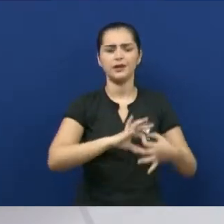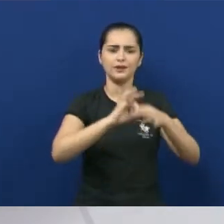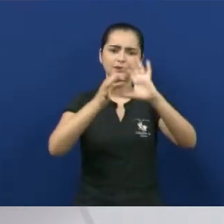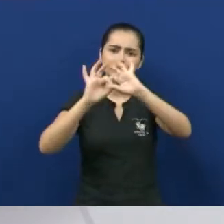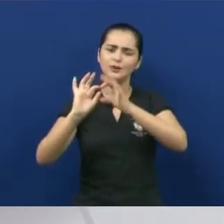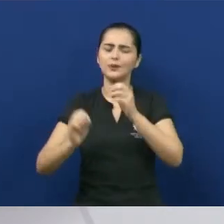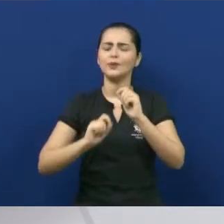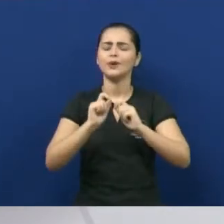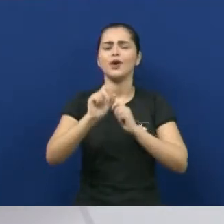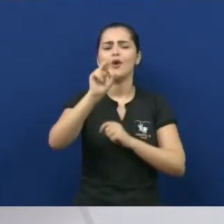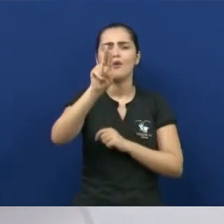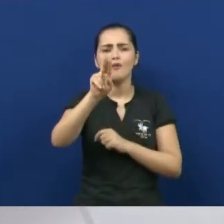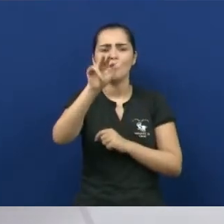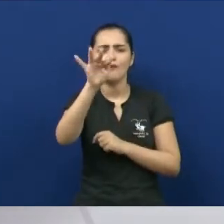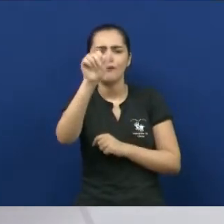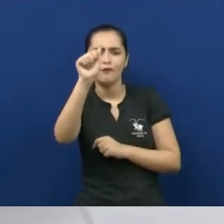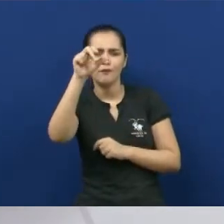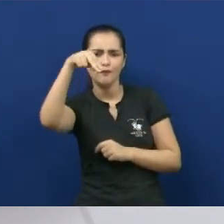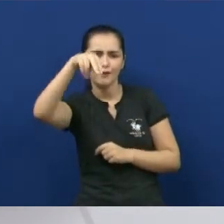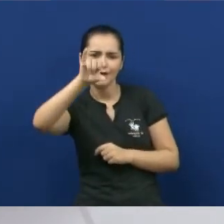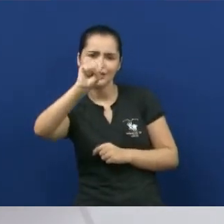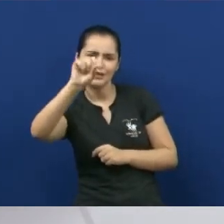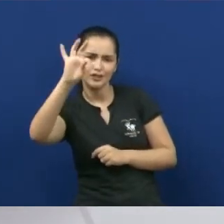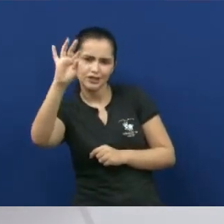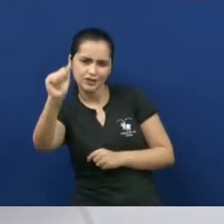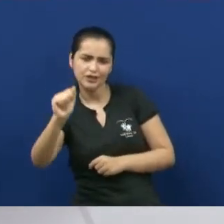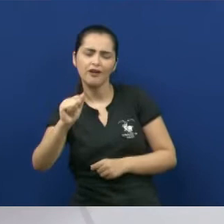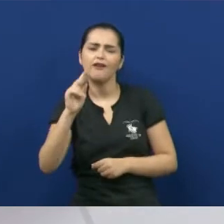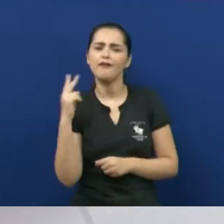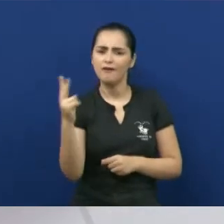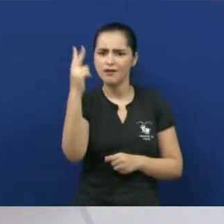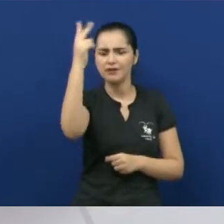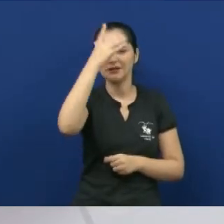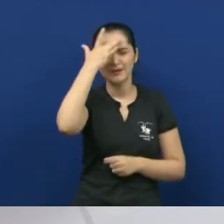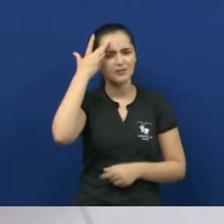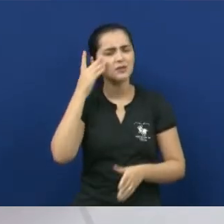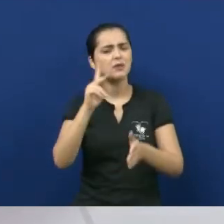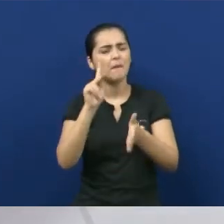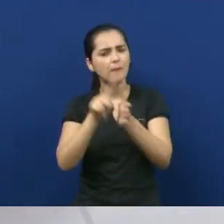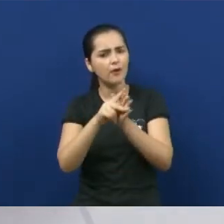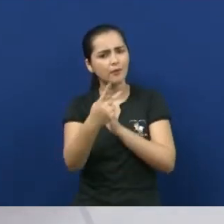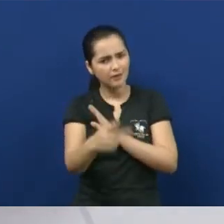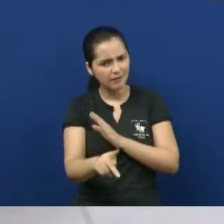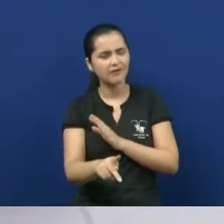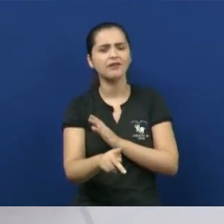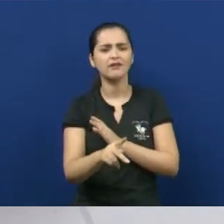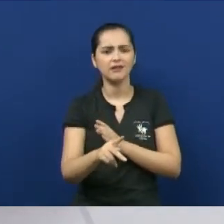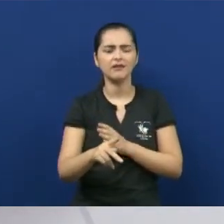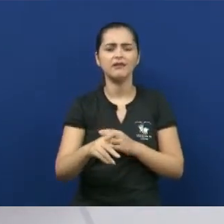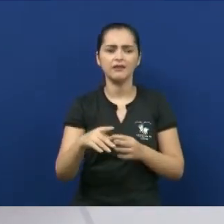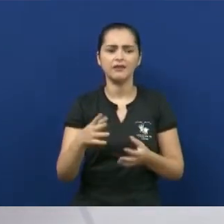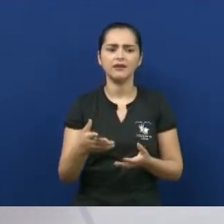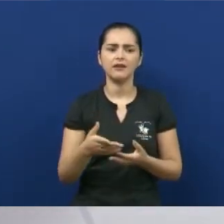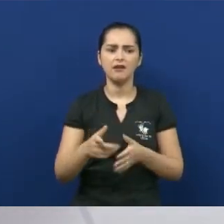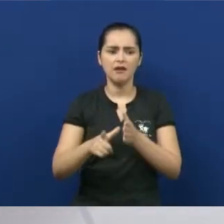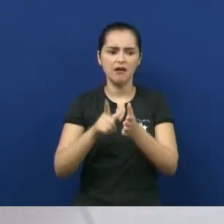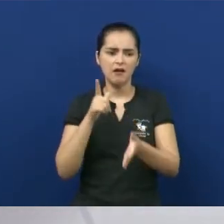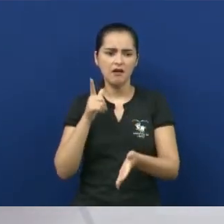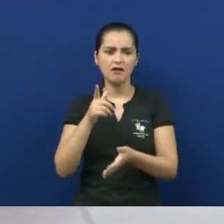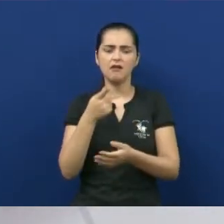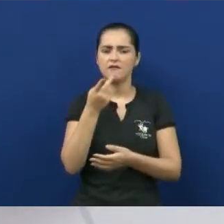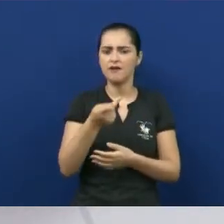ufanista. Vamos valorizar o povo da nossa terra. Antes, se falava muito na literatura, só com